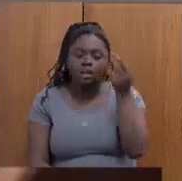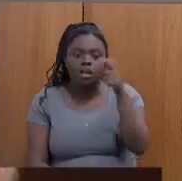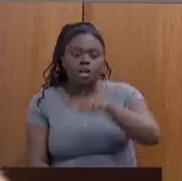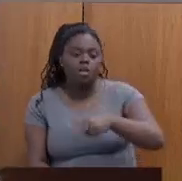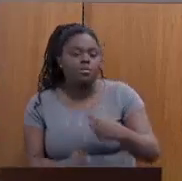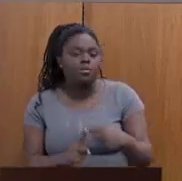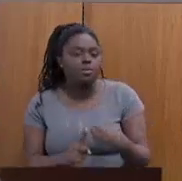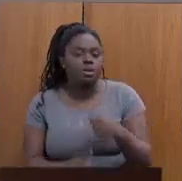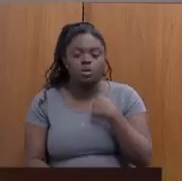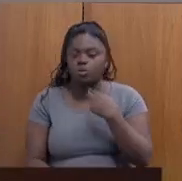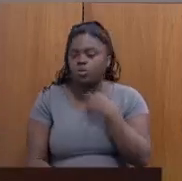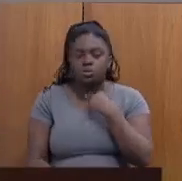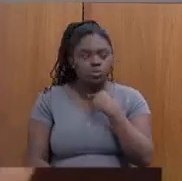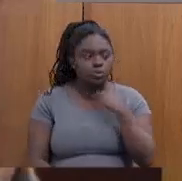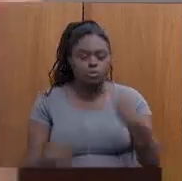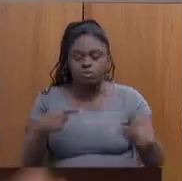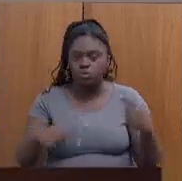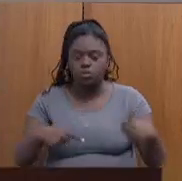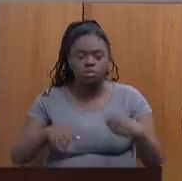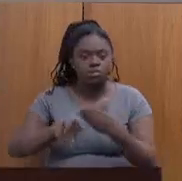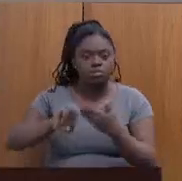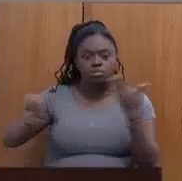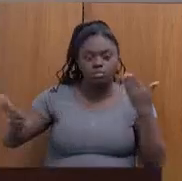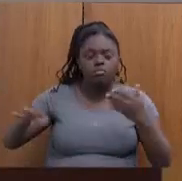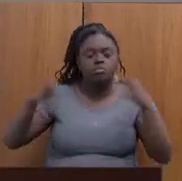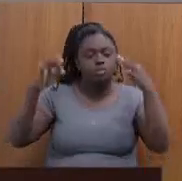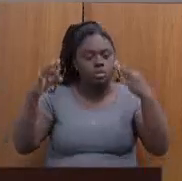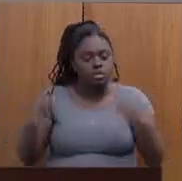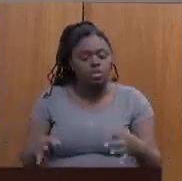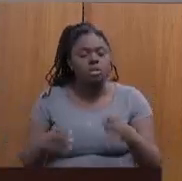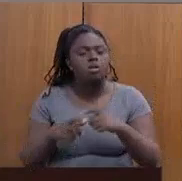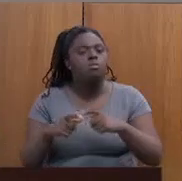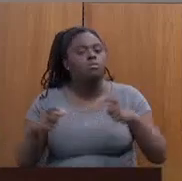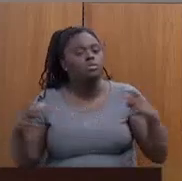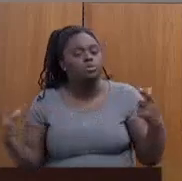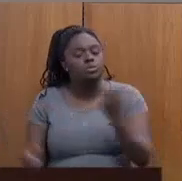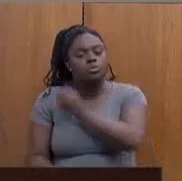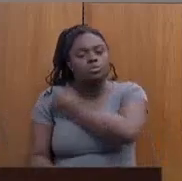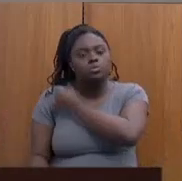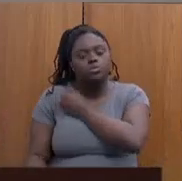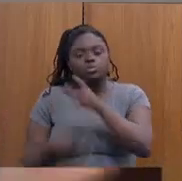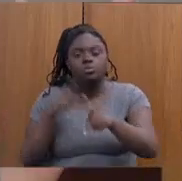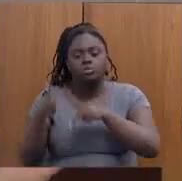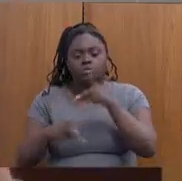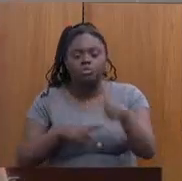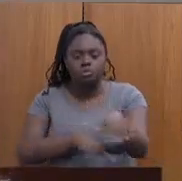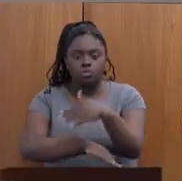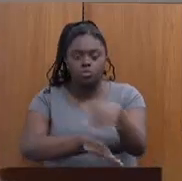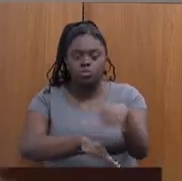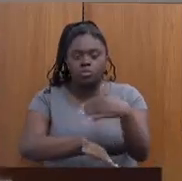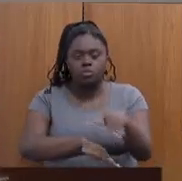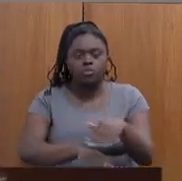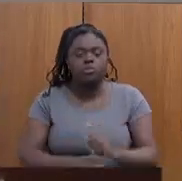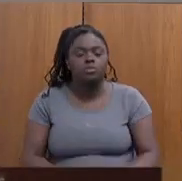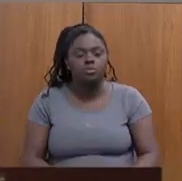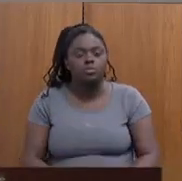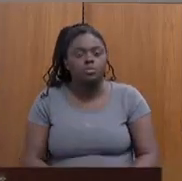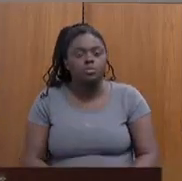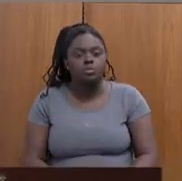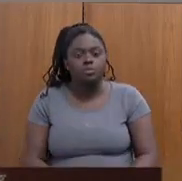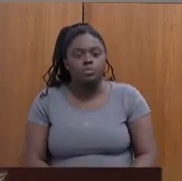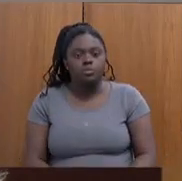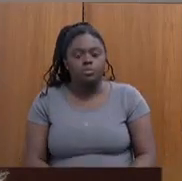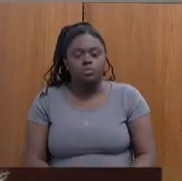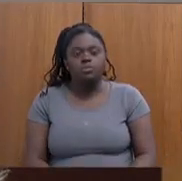não posso fazer políticas isoladas. E, com certeza, aumentou muito o número de população de rua. foi a...